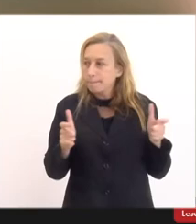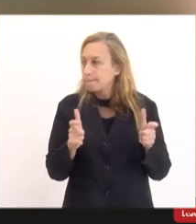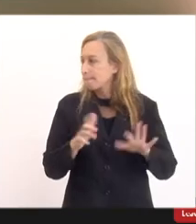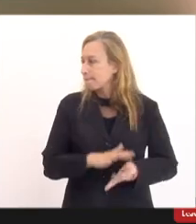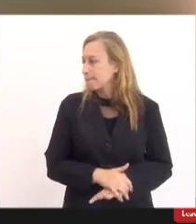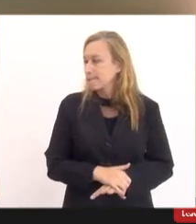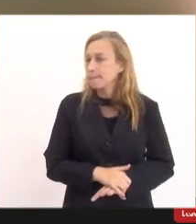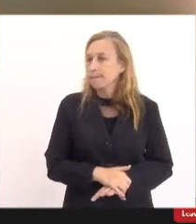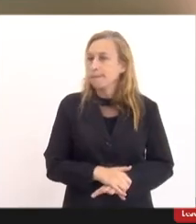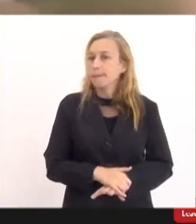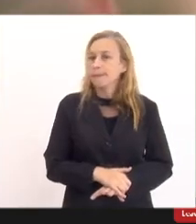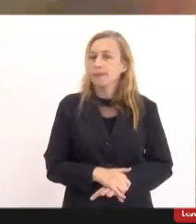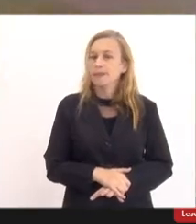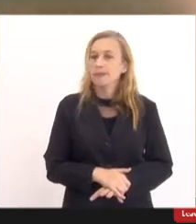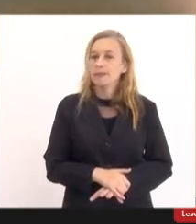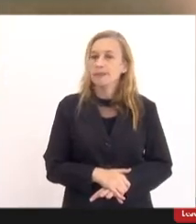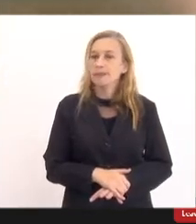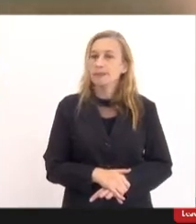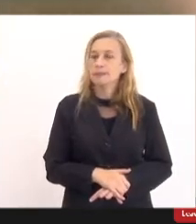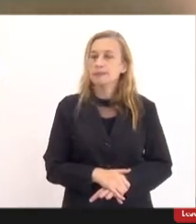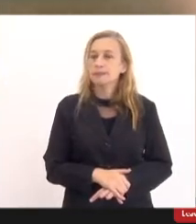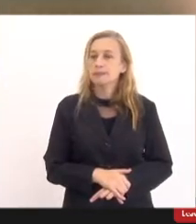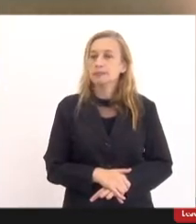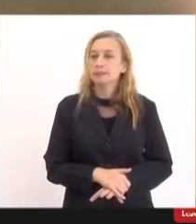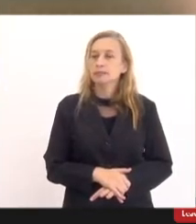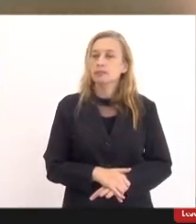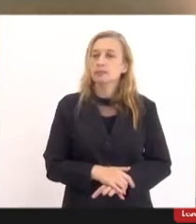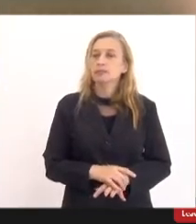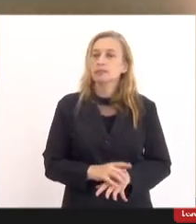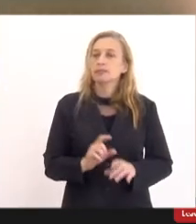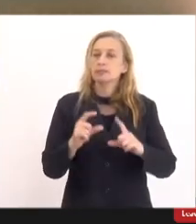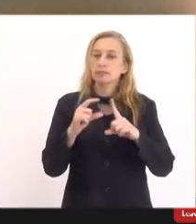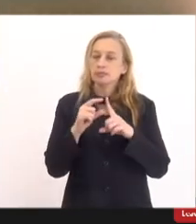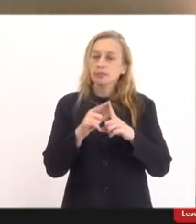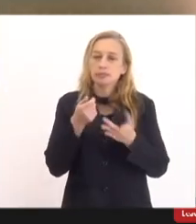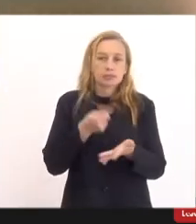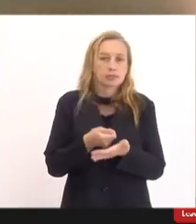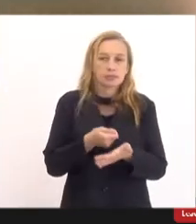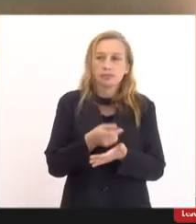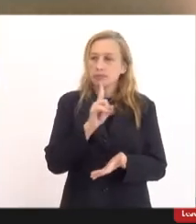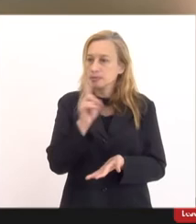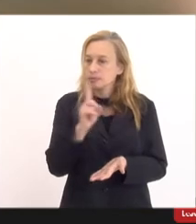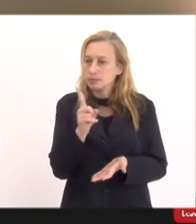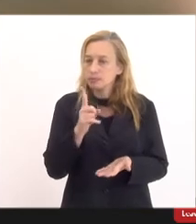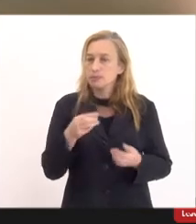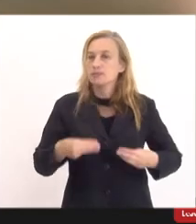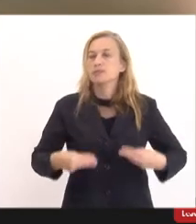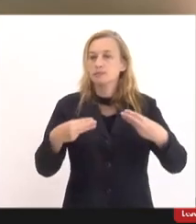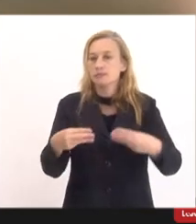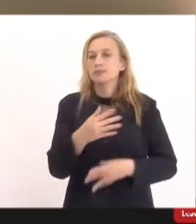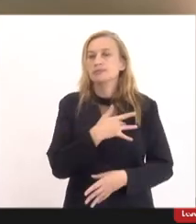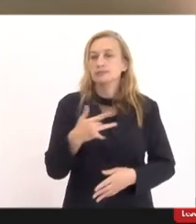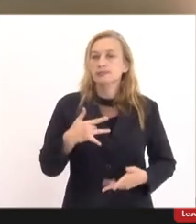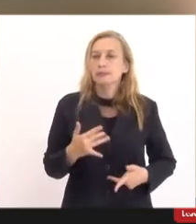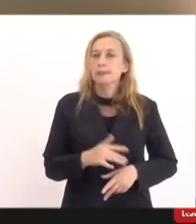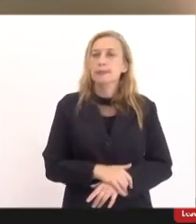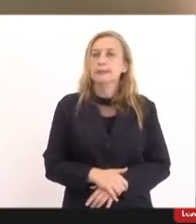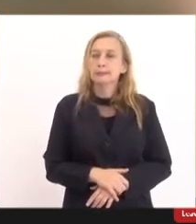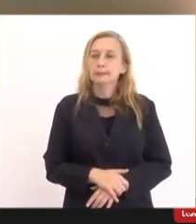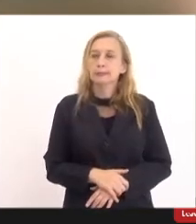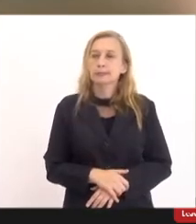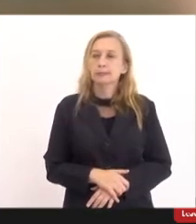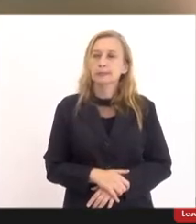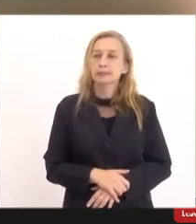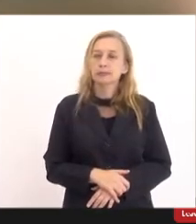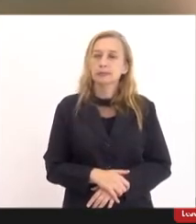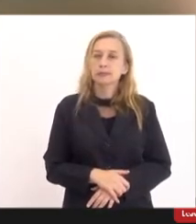por conta dessa inserção do termo não obrigatória numa nota técnica do Ministério da Saúde e que inclusive